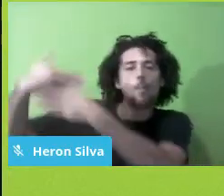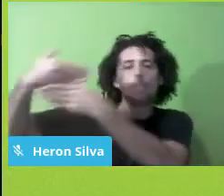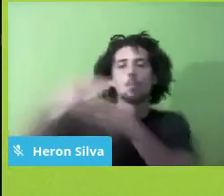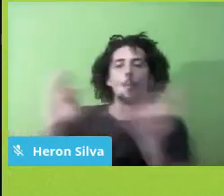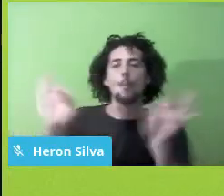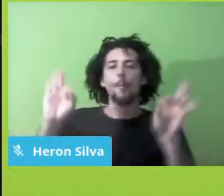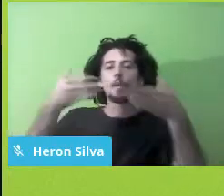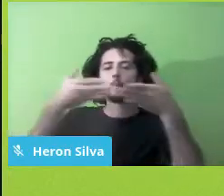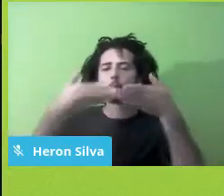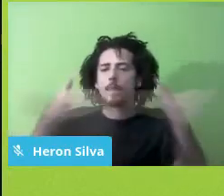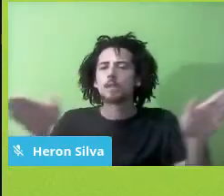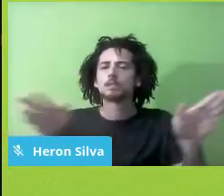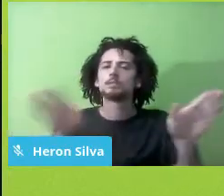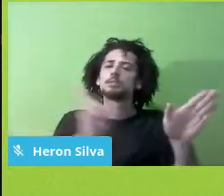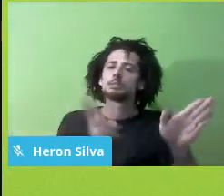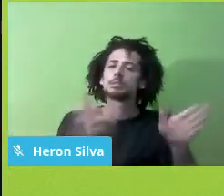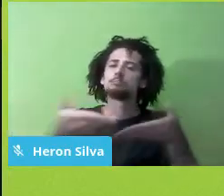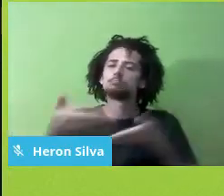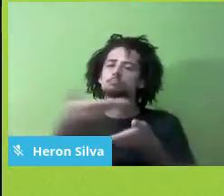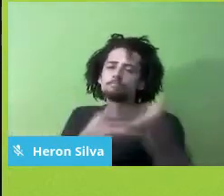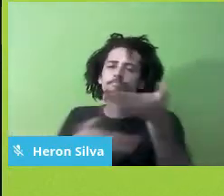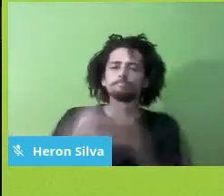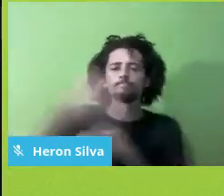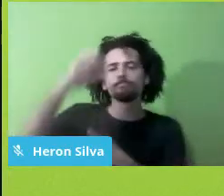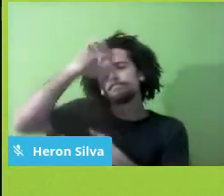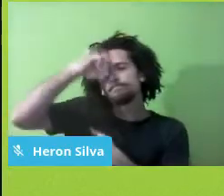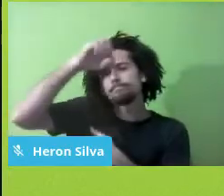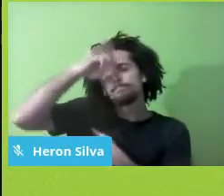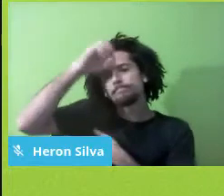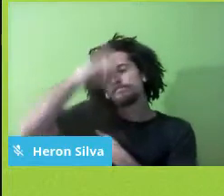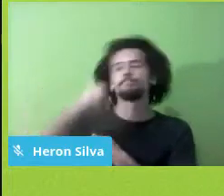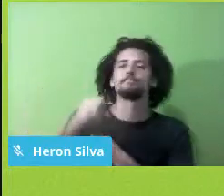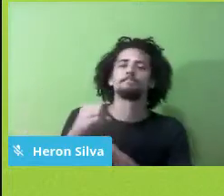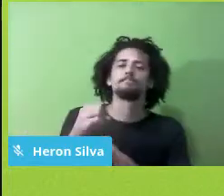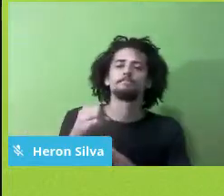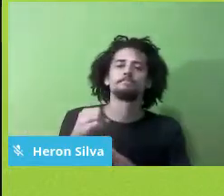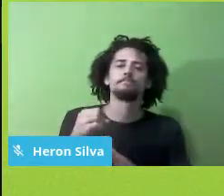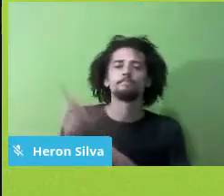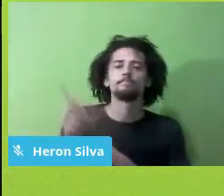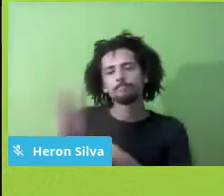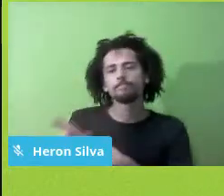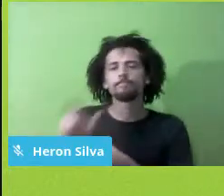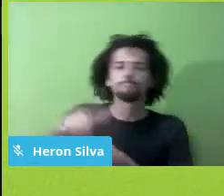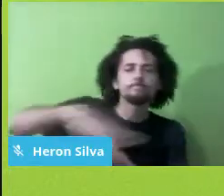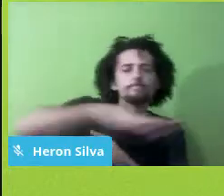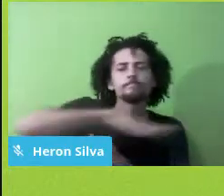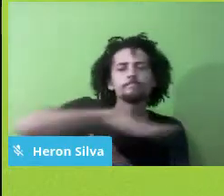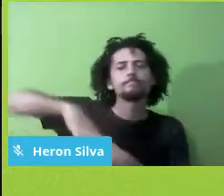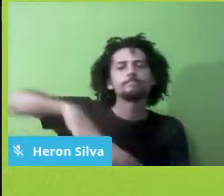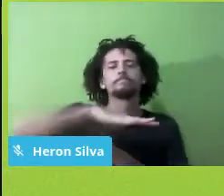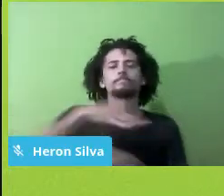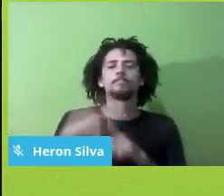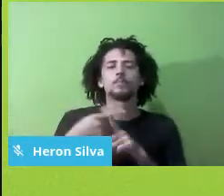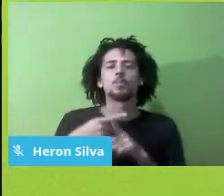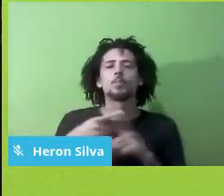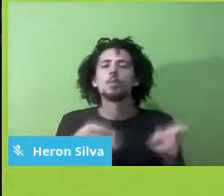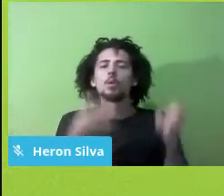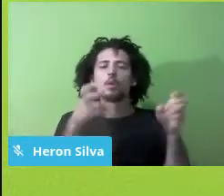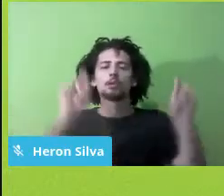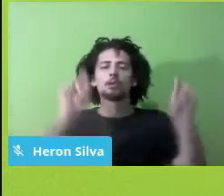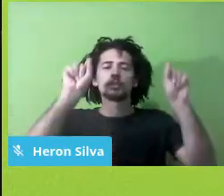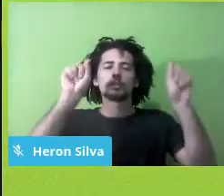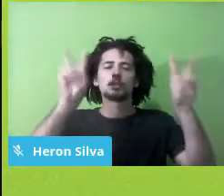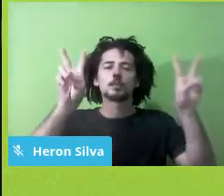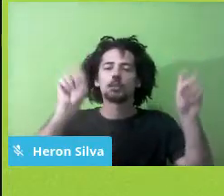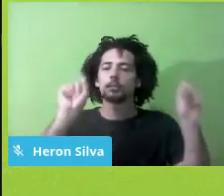entorno e aprendendo do seu, do seu entorno. Essa noção de território, ela, essa noção de